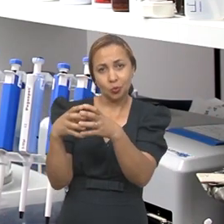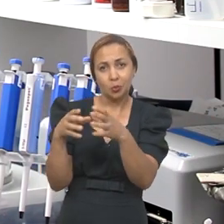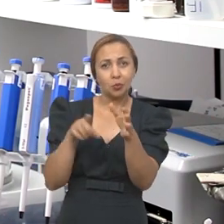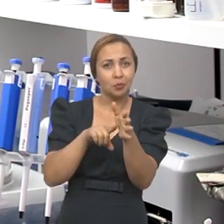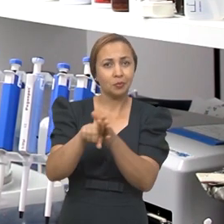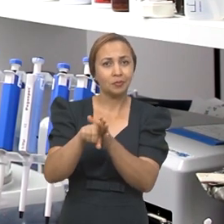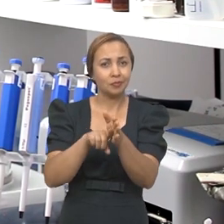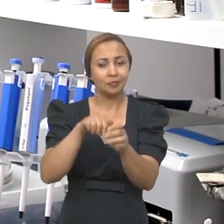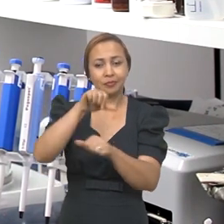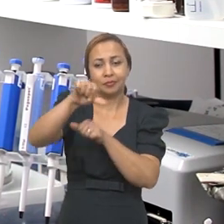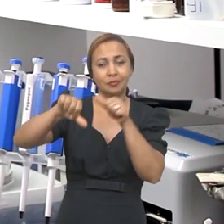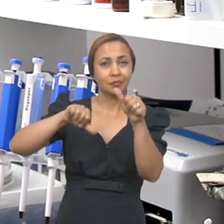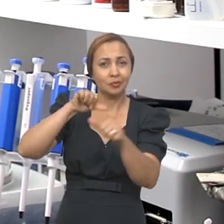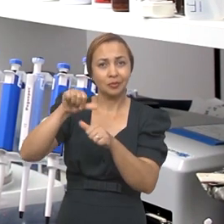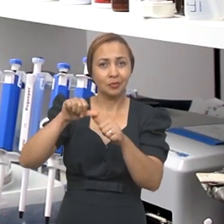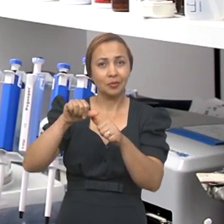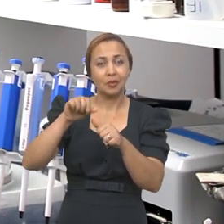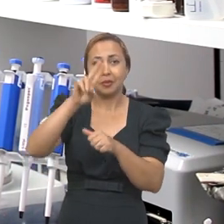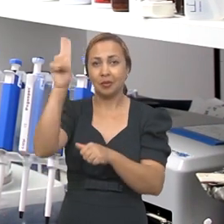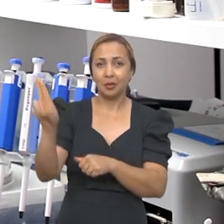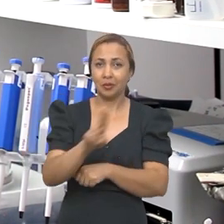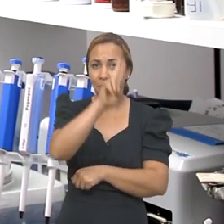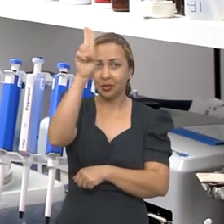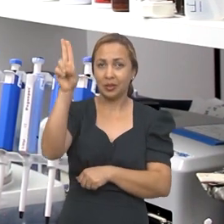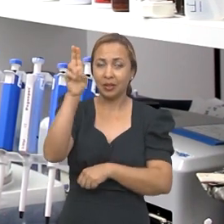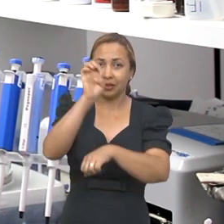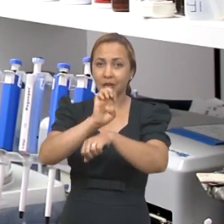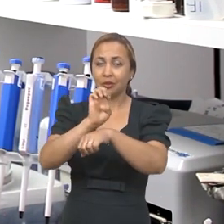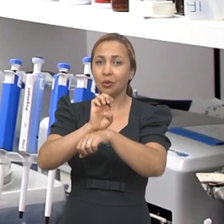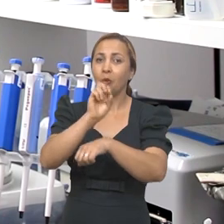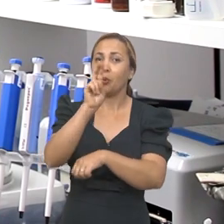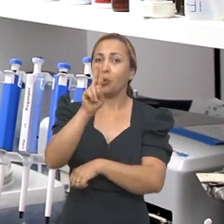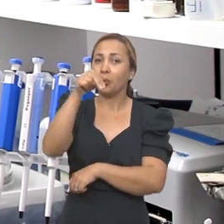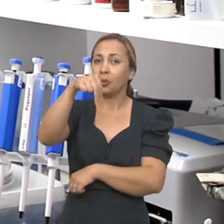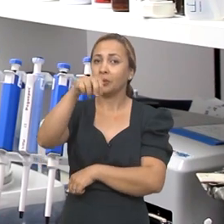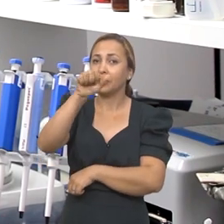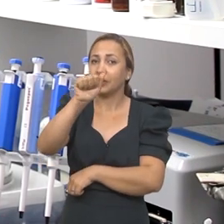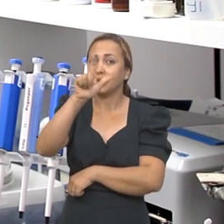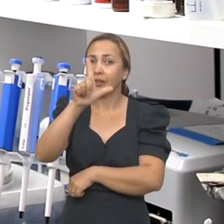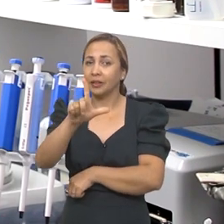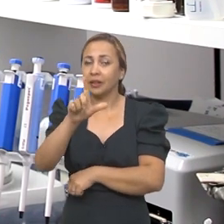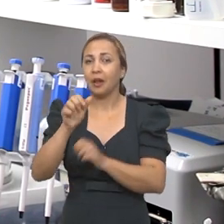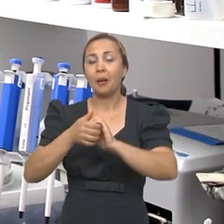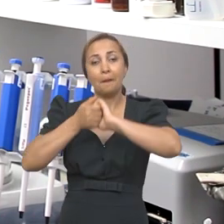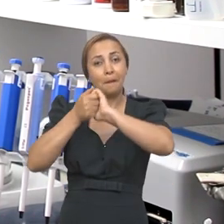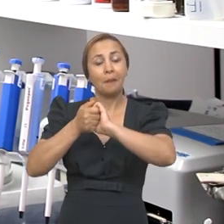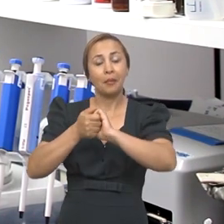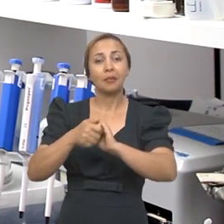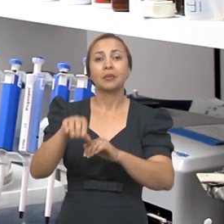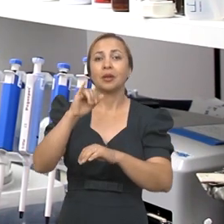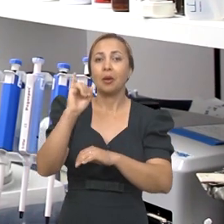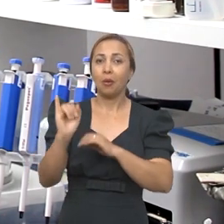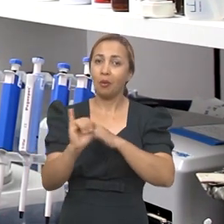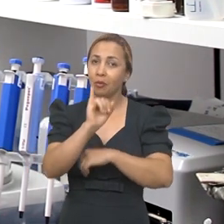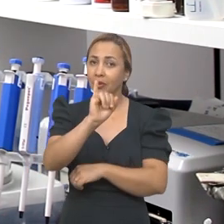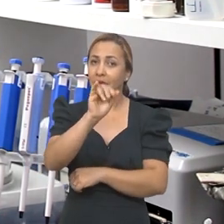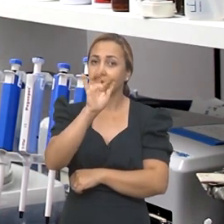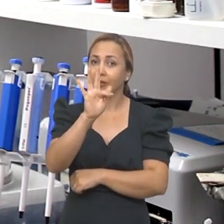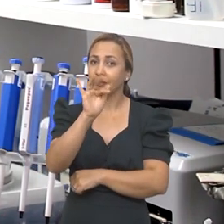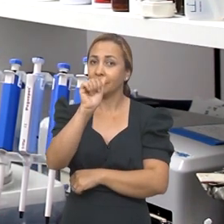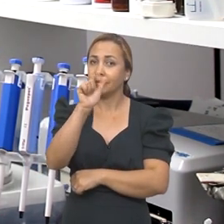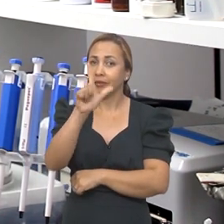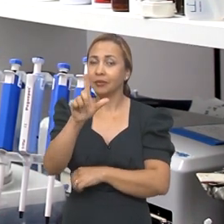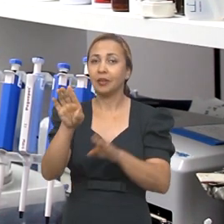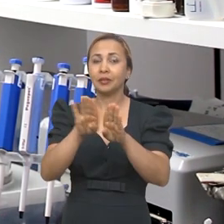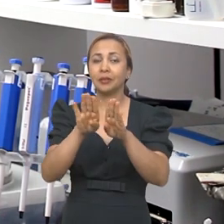parte do rol de pesquisas desenvolvidas pela Universidade Estadual de Alagoas, a UNEAL, em parceria com o